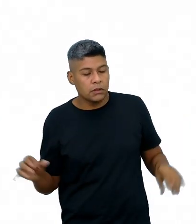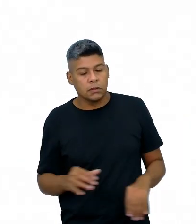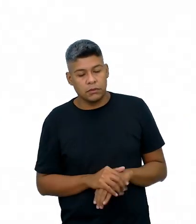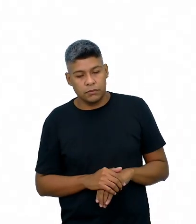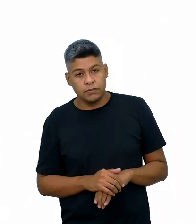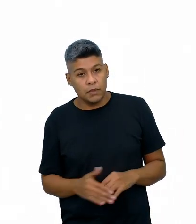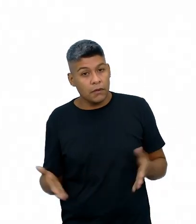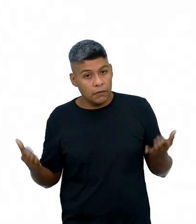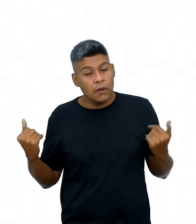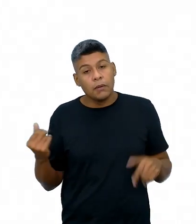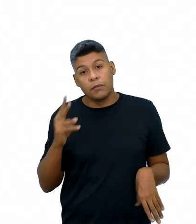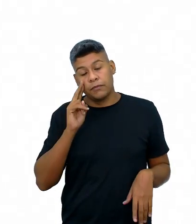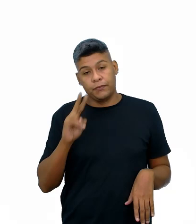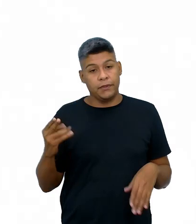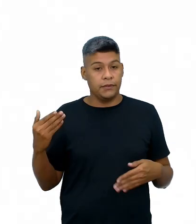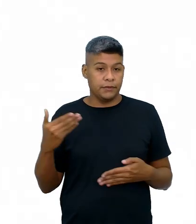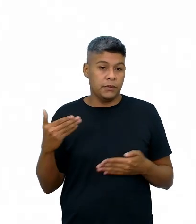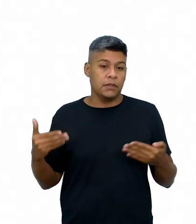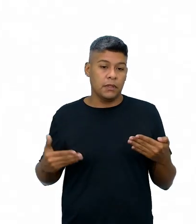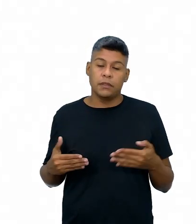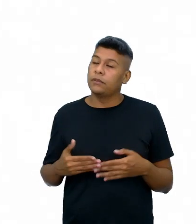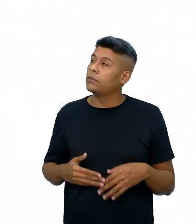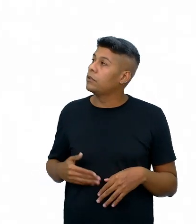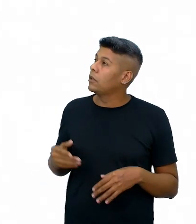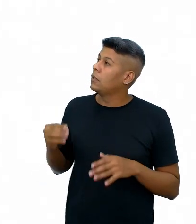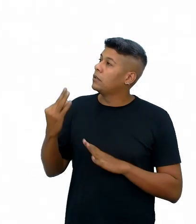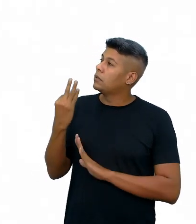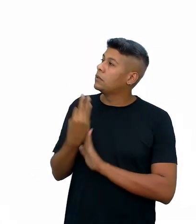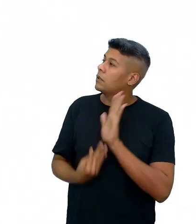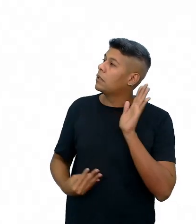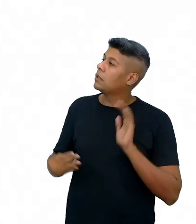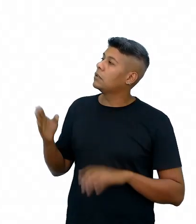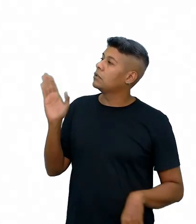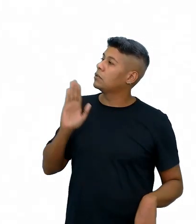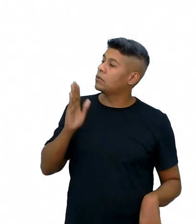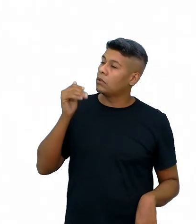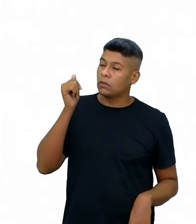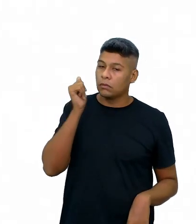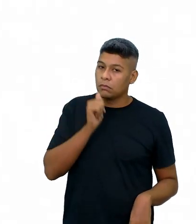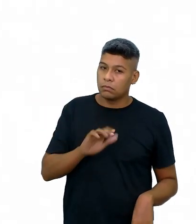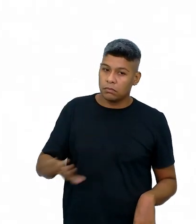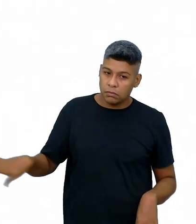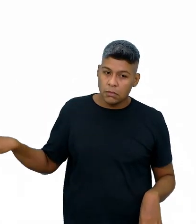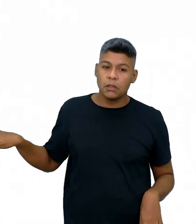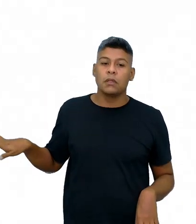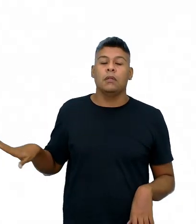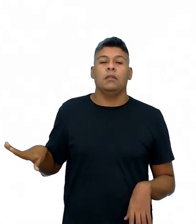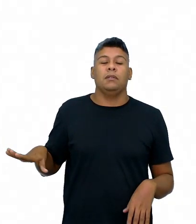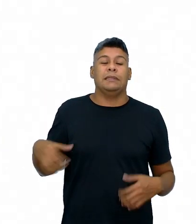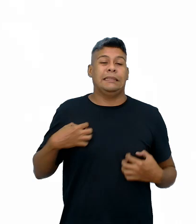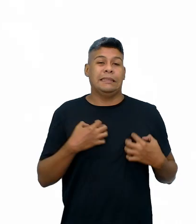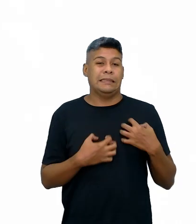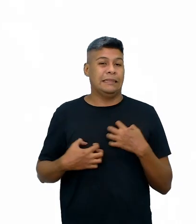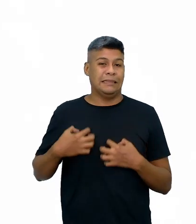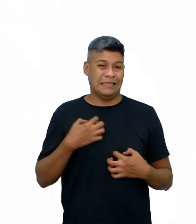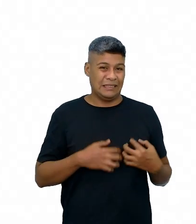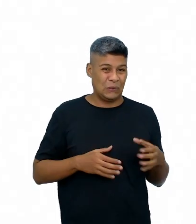Então, vamos lá no slide. Os textos da garota começaram a incomodar o Talibã, que